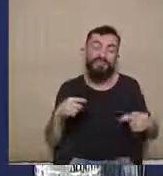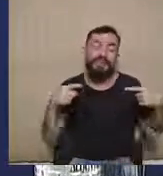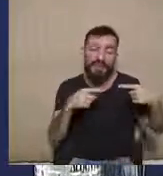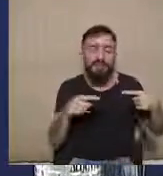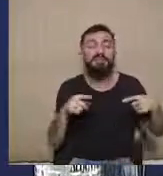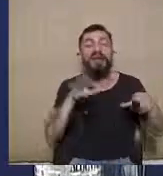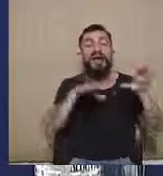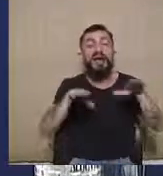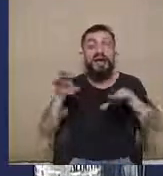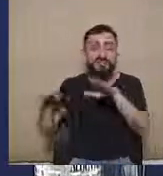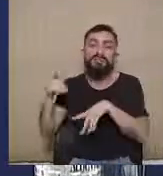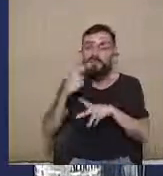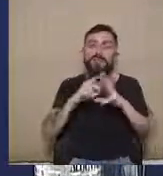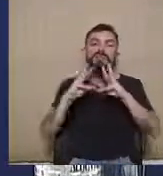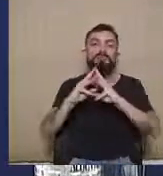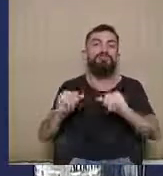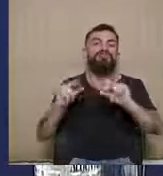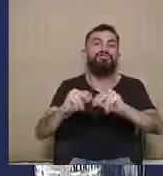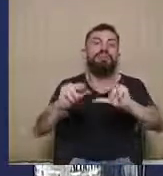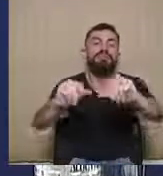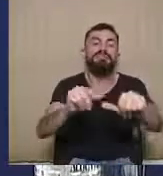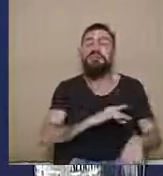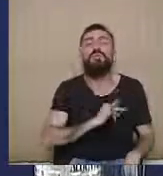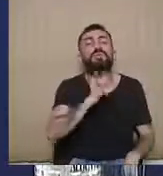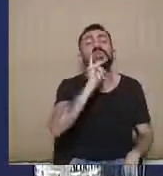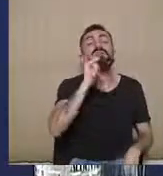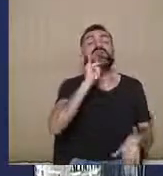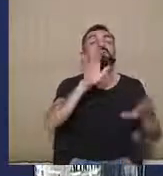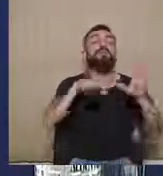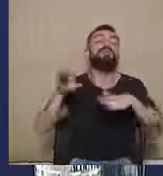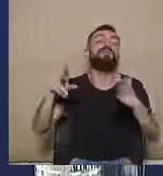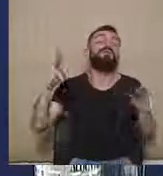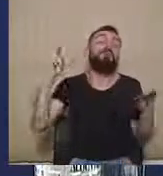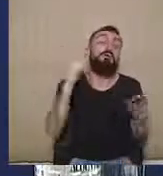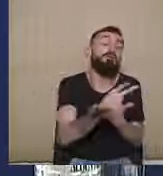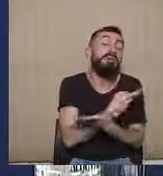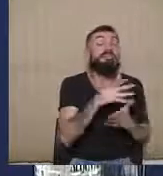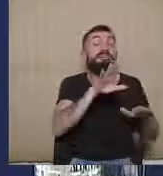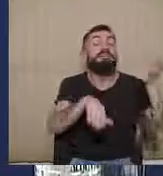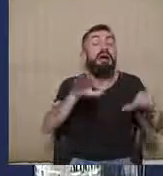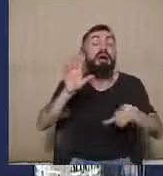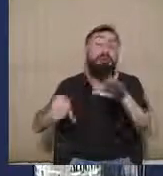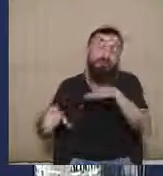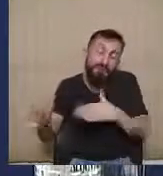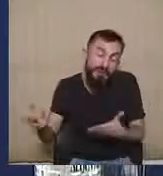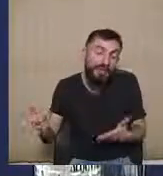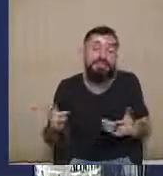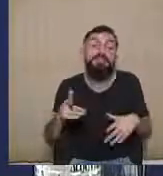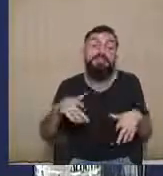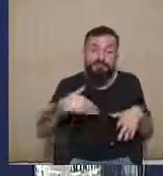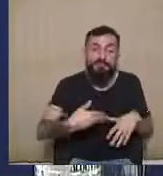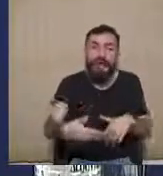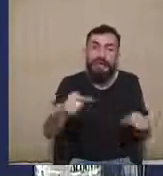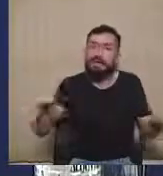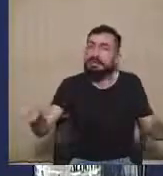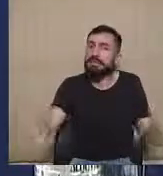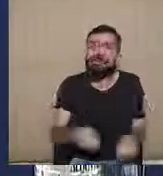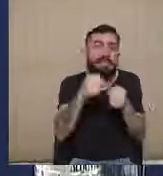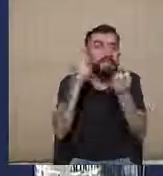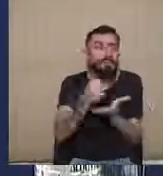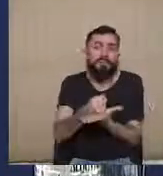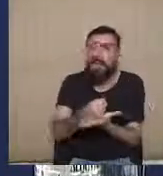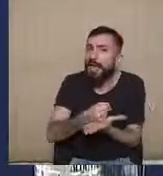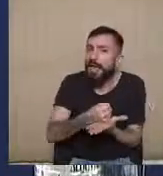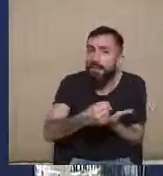mitigações, e isso vai sempre acontecer quando se estiver numa situação em que potencialmente exista uma situação de dano real, irreparável